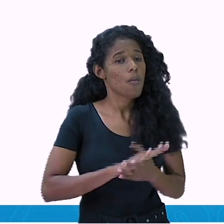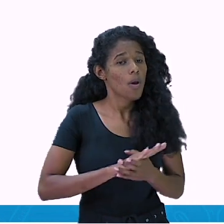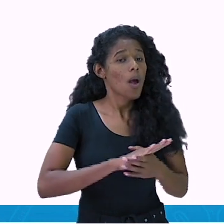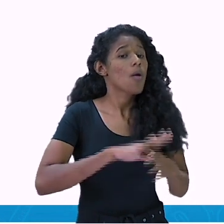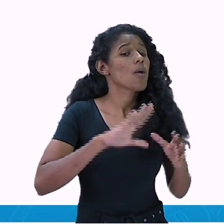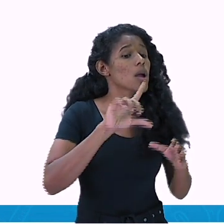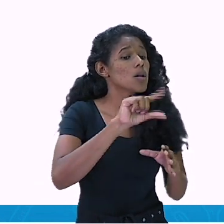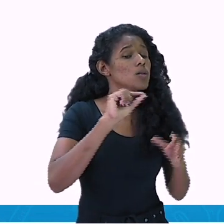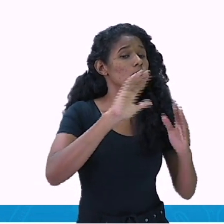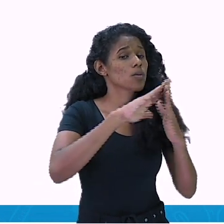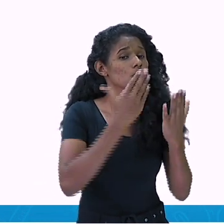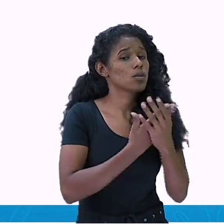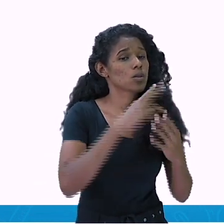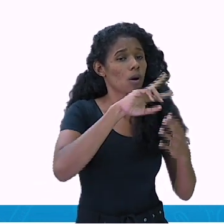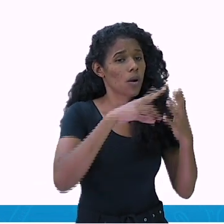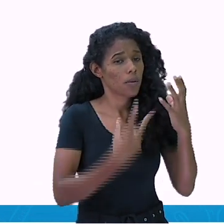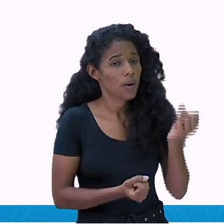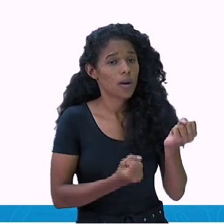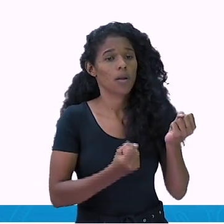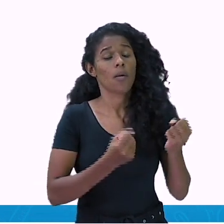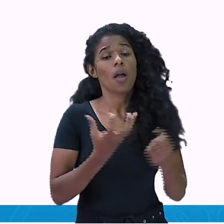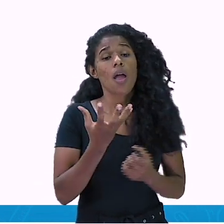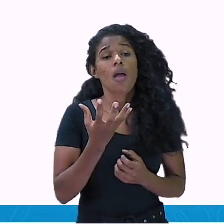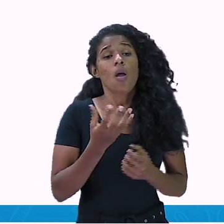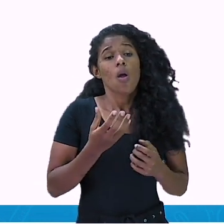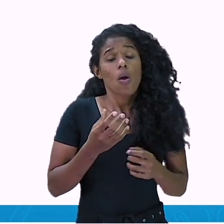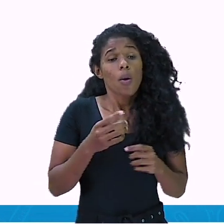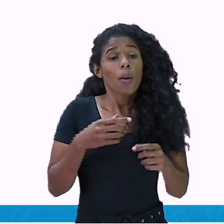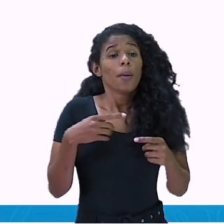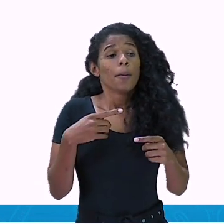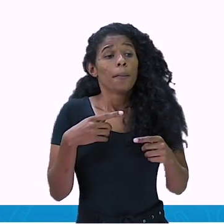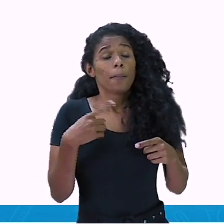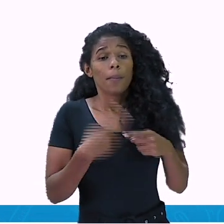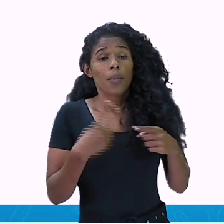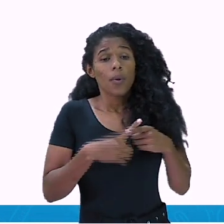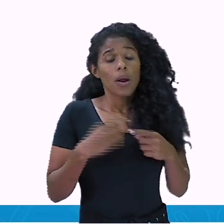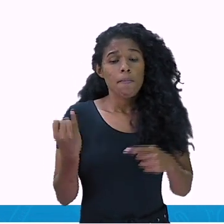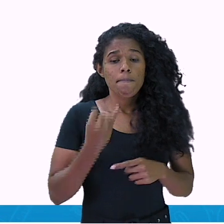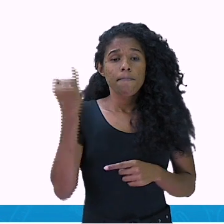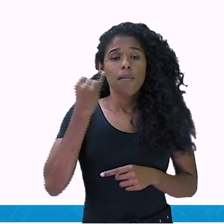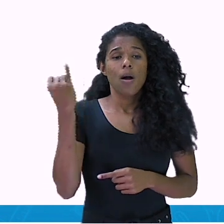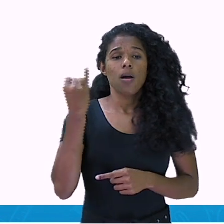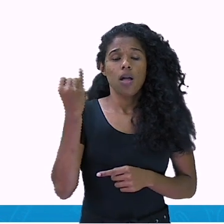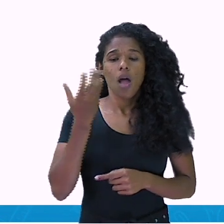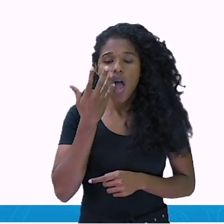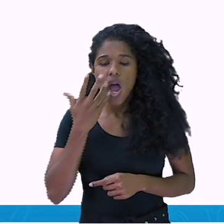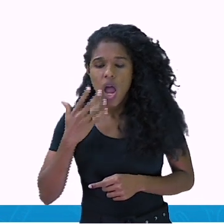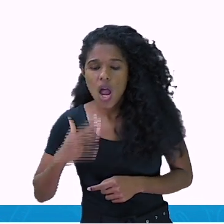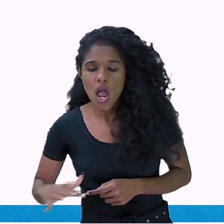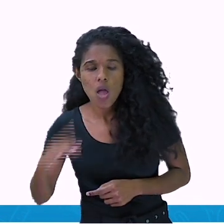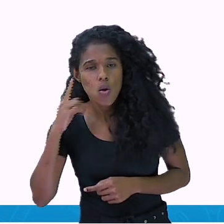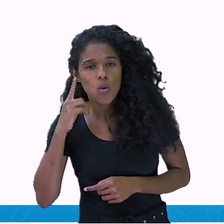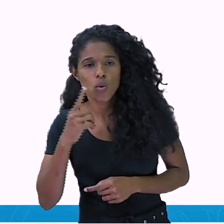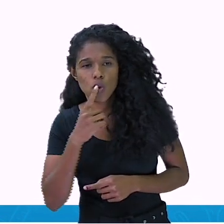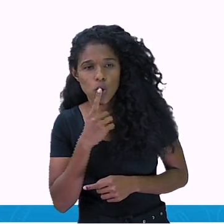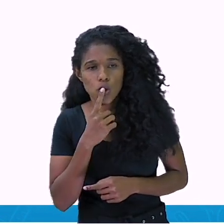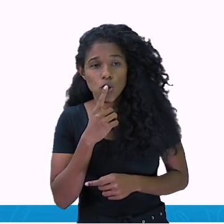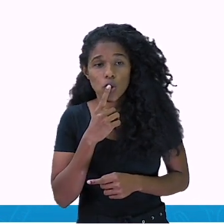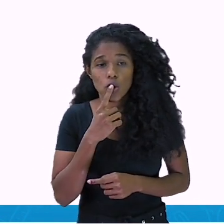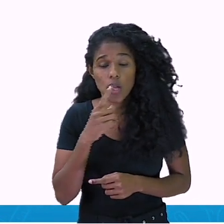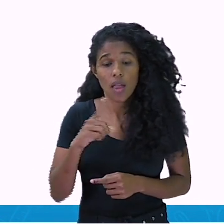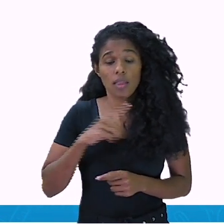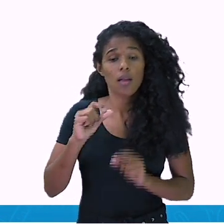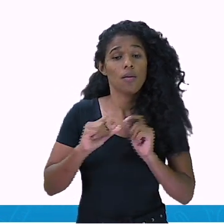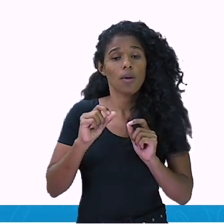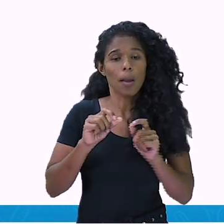professores surdos. Inclusive, está tramitando no congresso o projeto de lei para a criação das